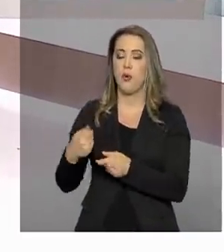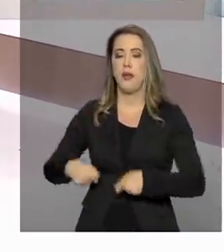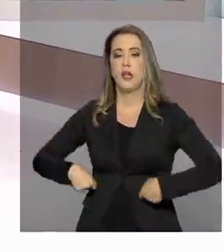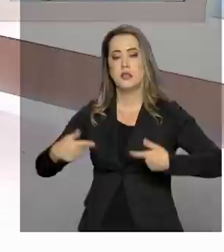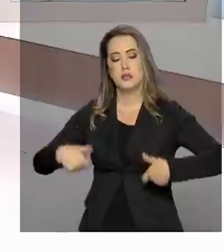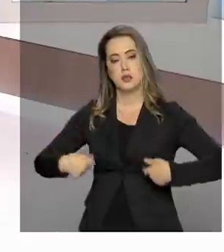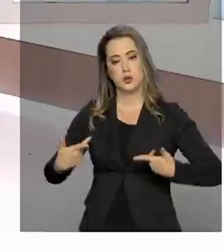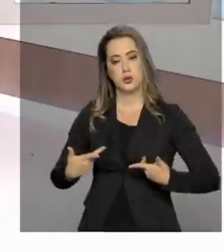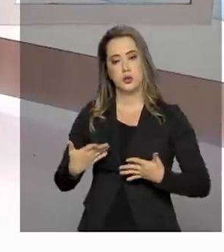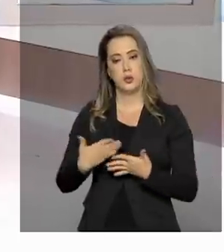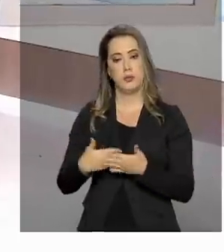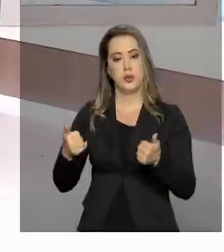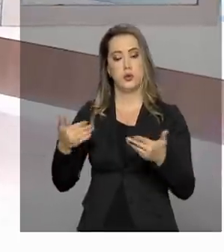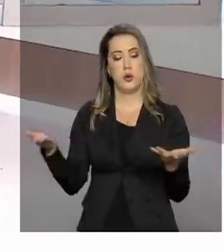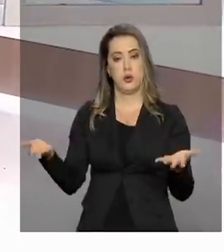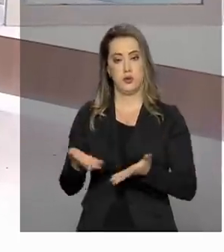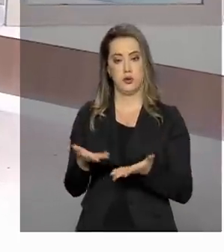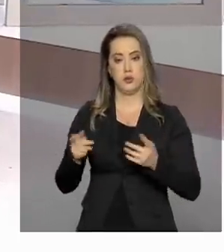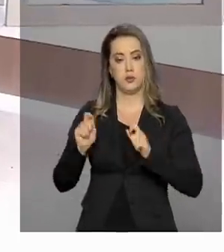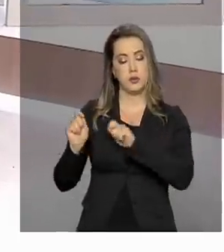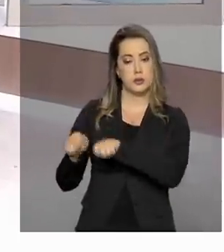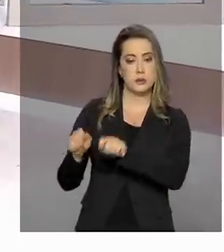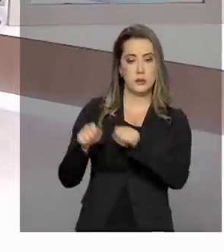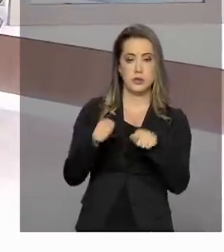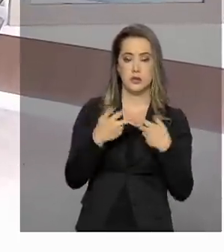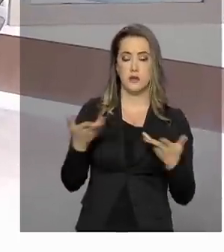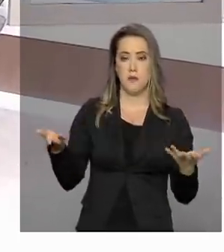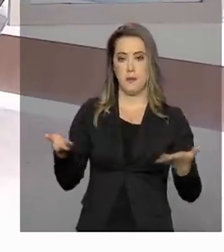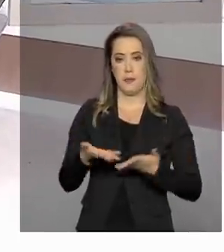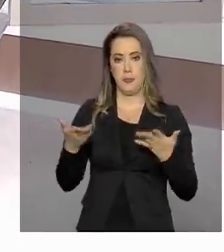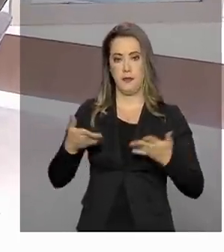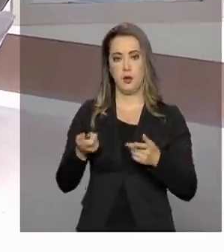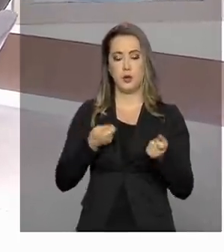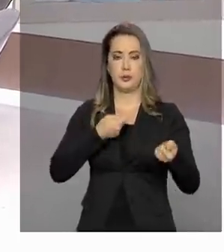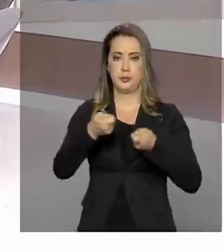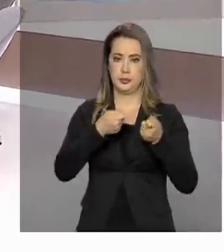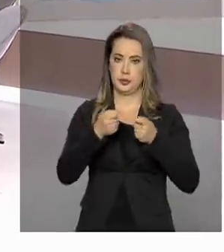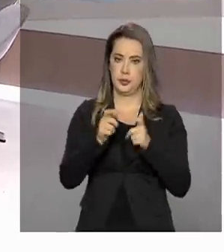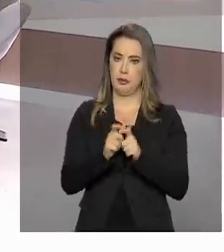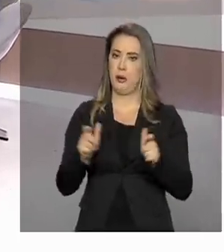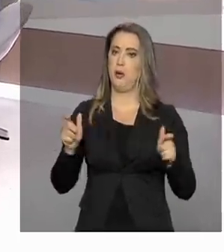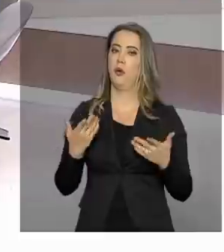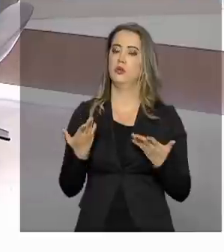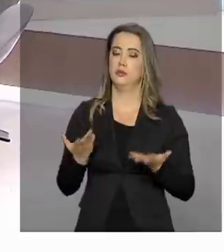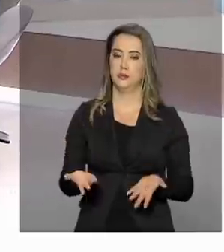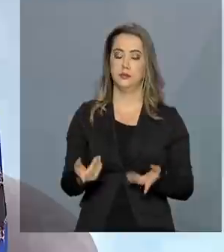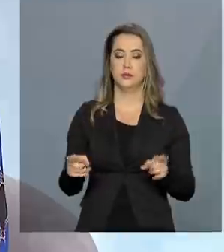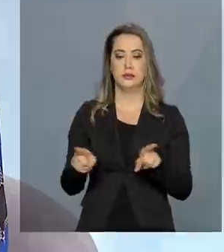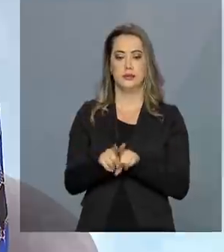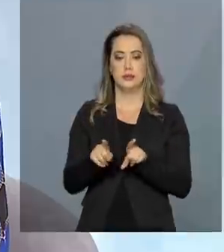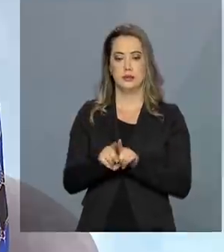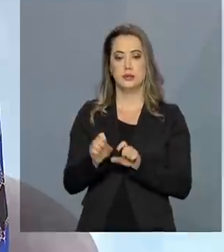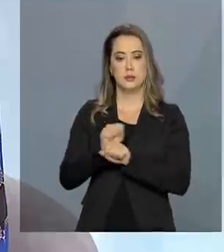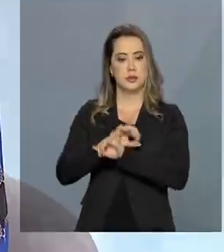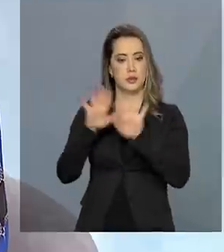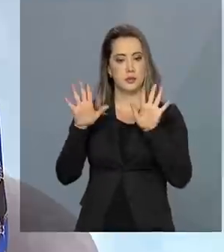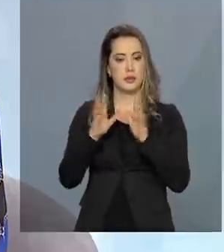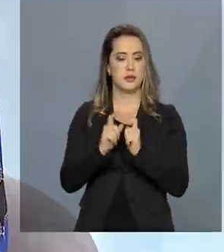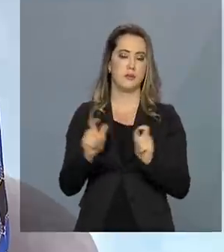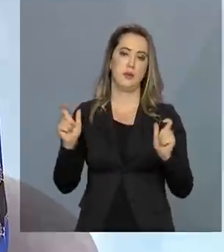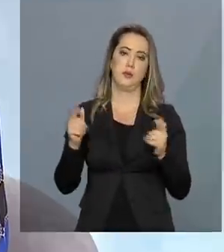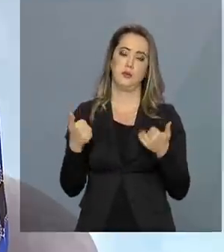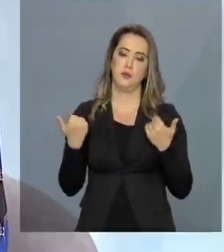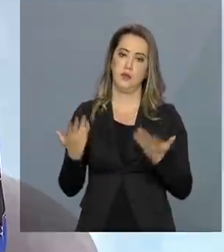ele foi fortalecido, possibilitando que haja um maior controle e também uma maior transparência.